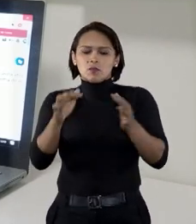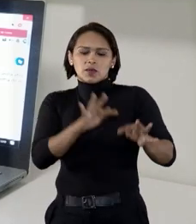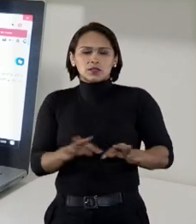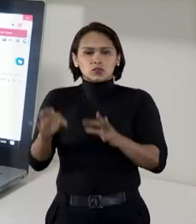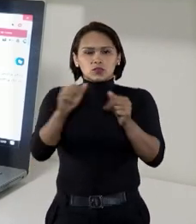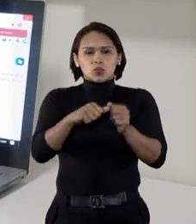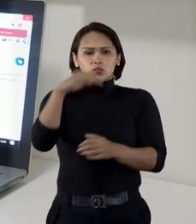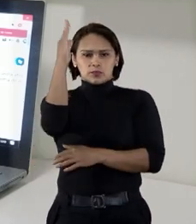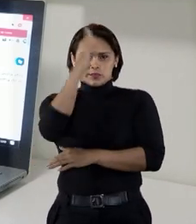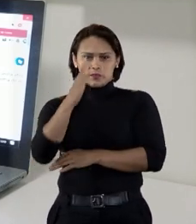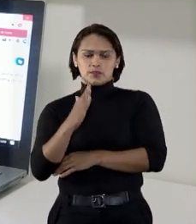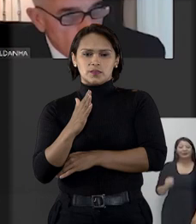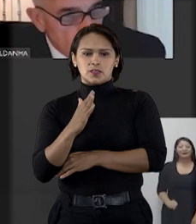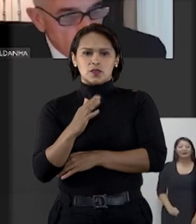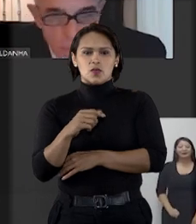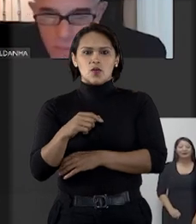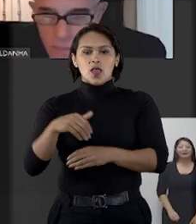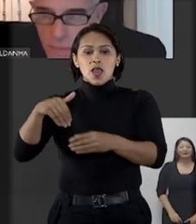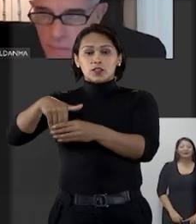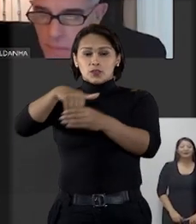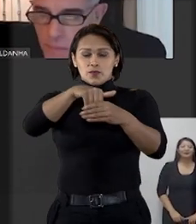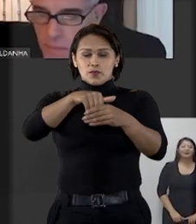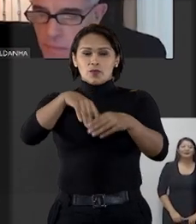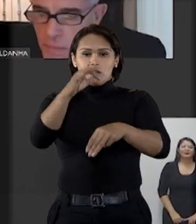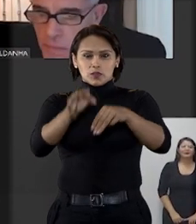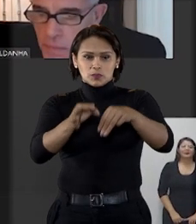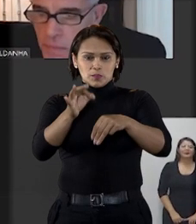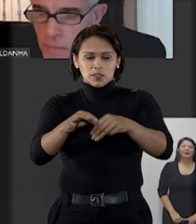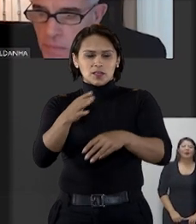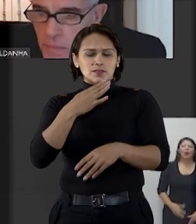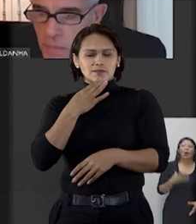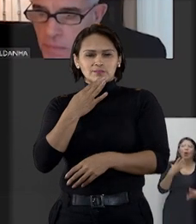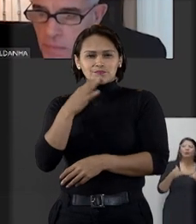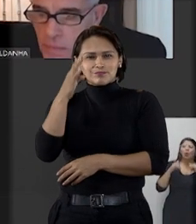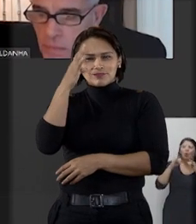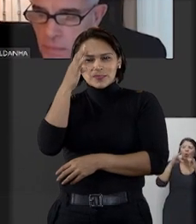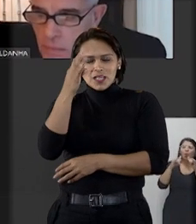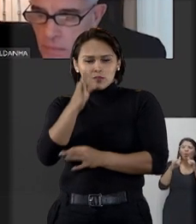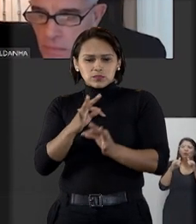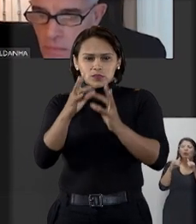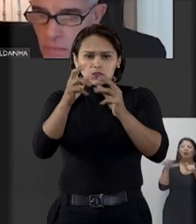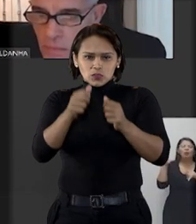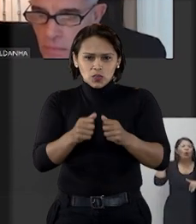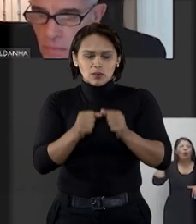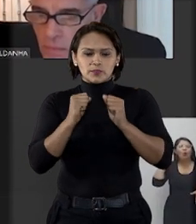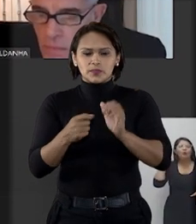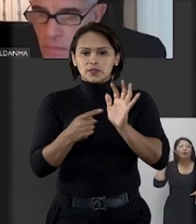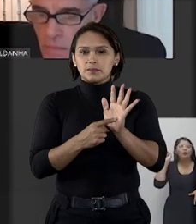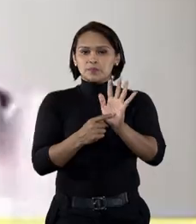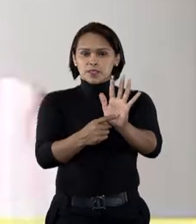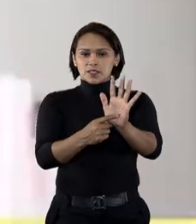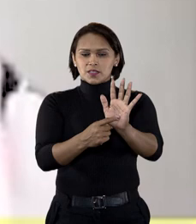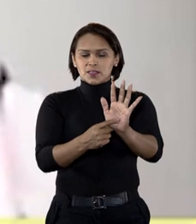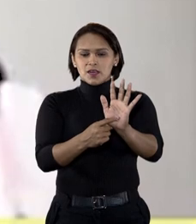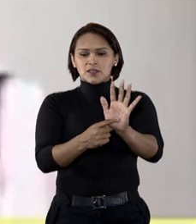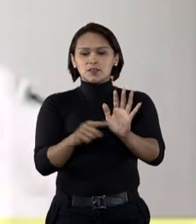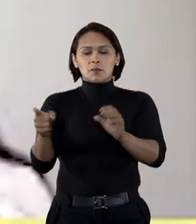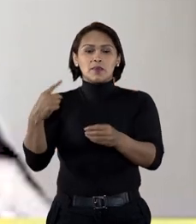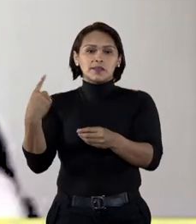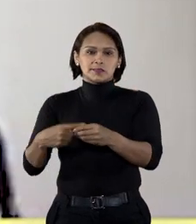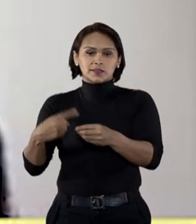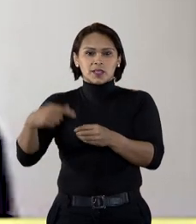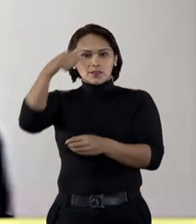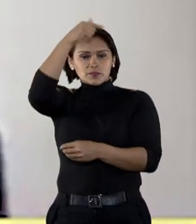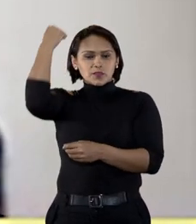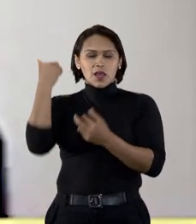decisão para todo o país. No voto, o ministro Sebastião Reis Júnior considerou, entre outras coisas, que o quadro apresentado pelo Estado do